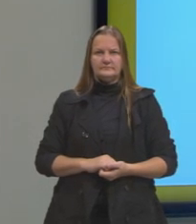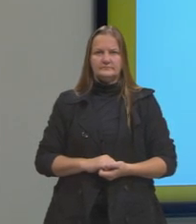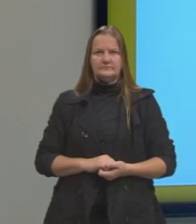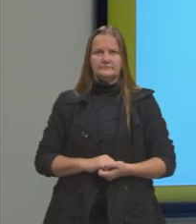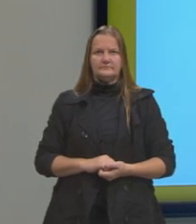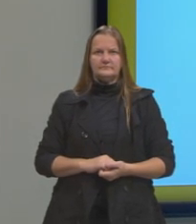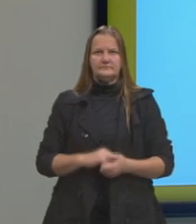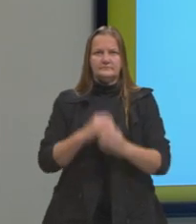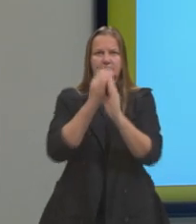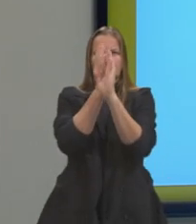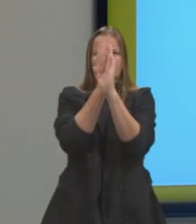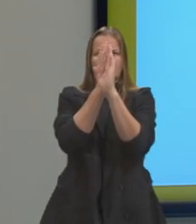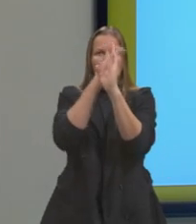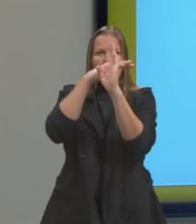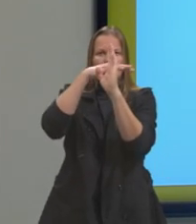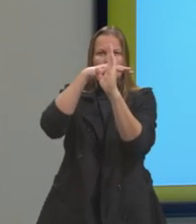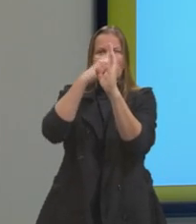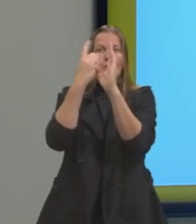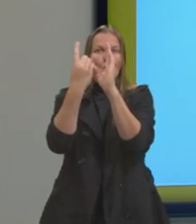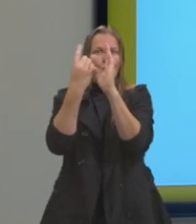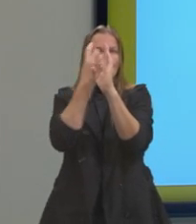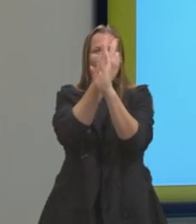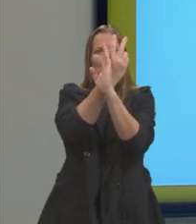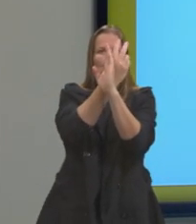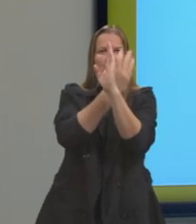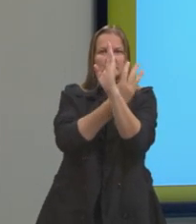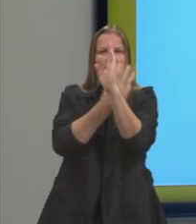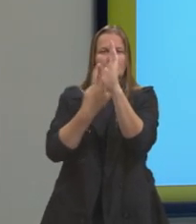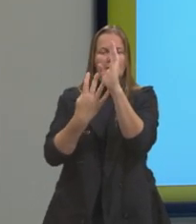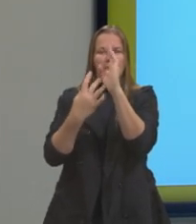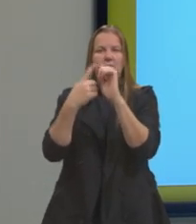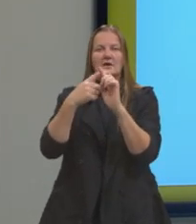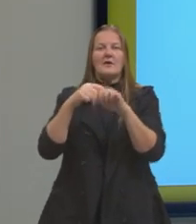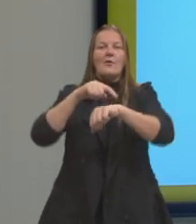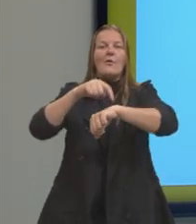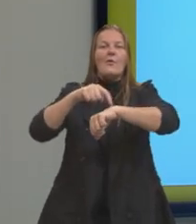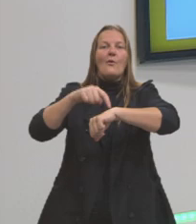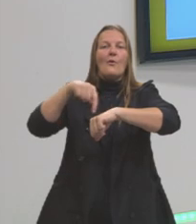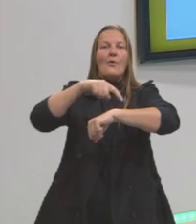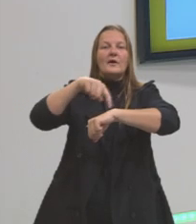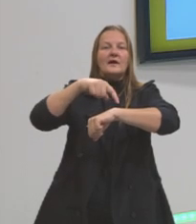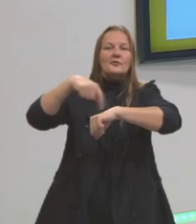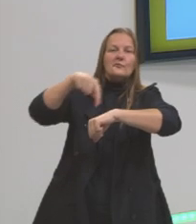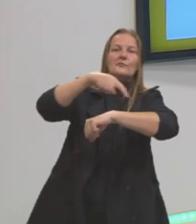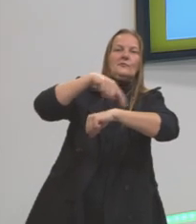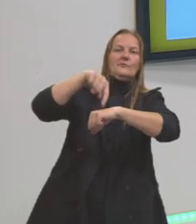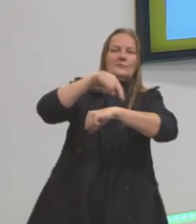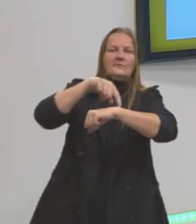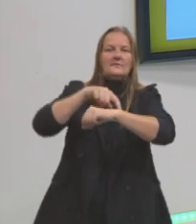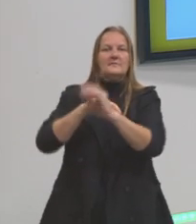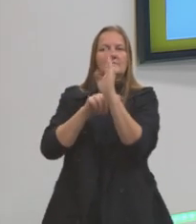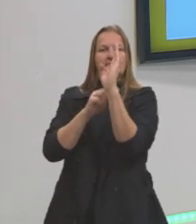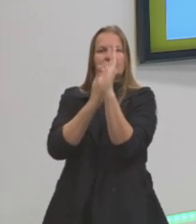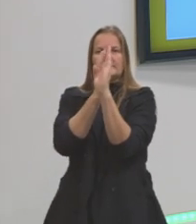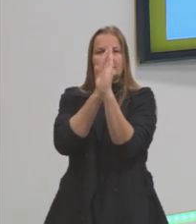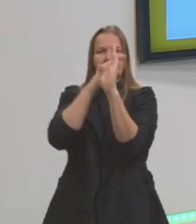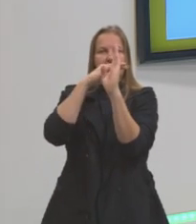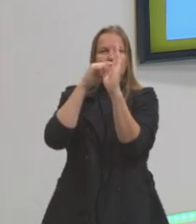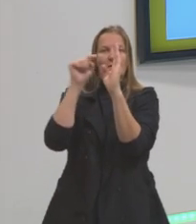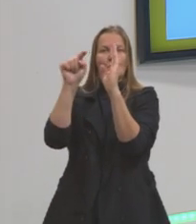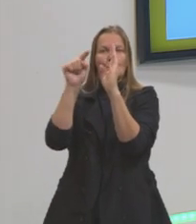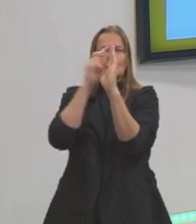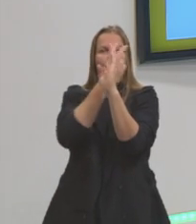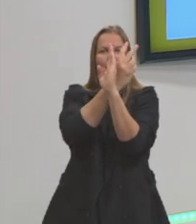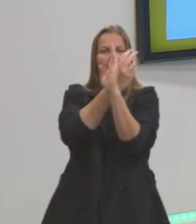Ok? Primeiro, segundo, terceiro e quarto quadrante no sentido anti-horário. Então, nós já temos o